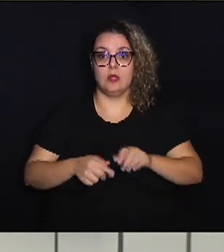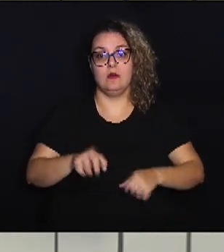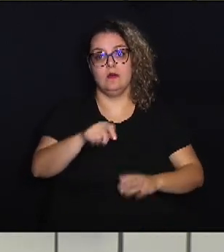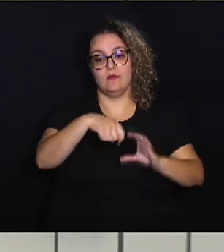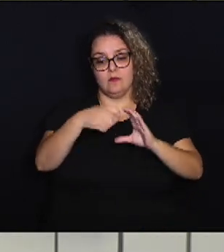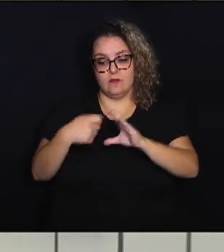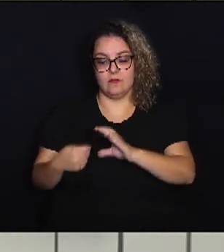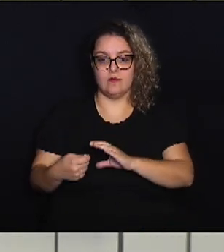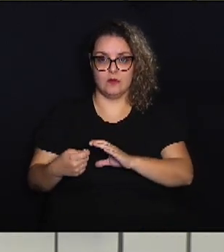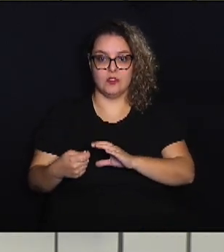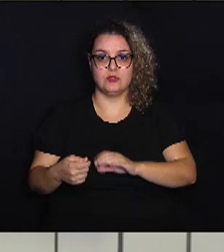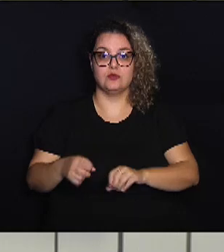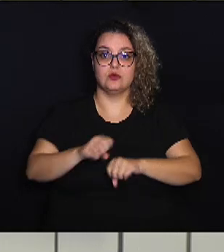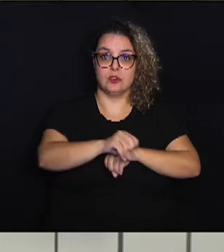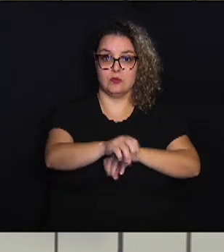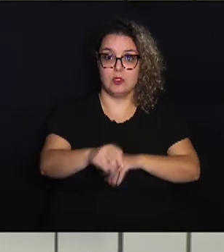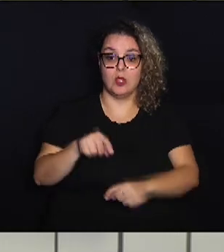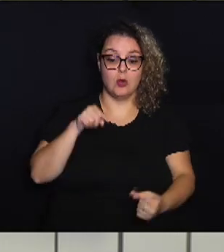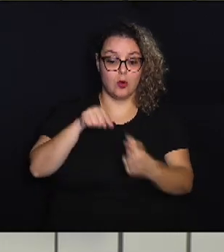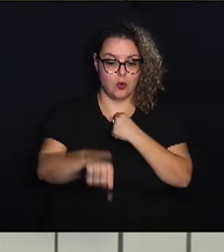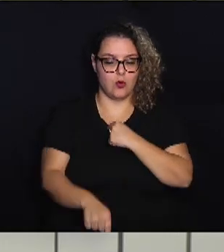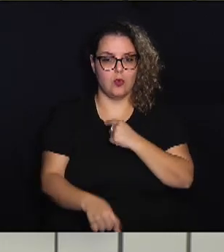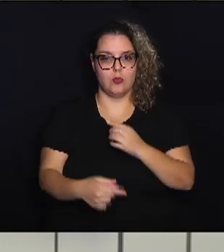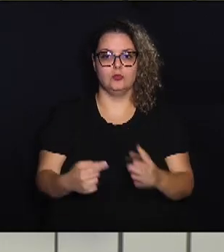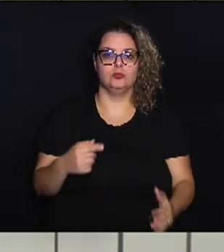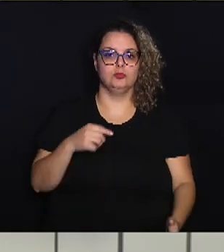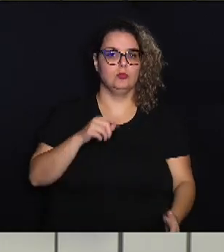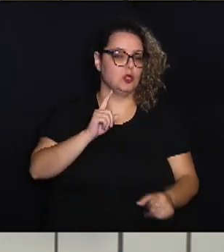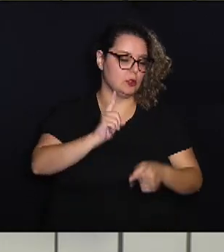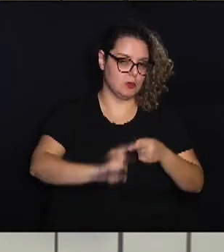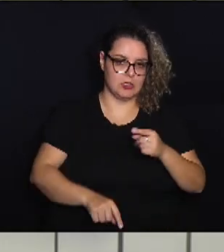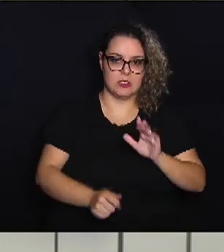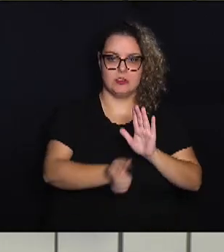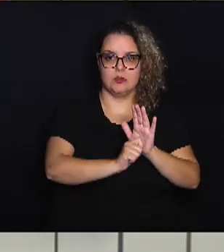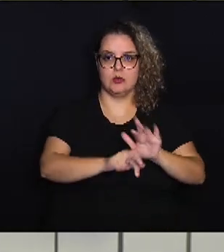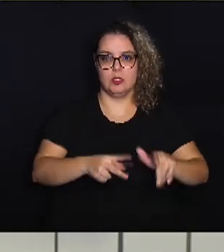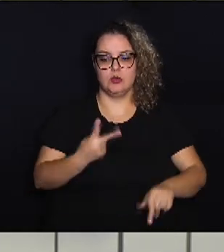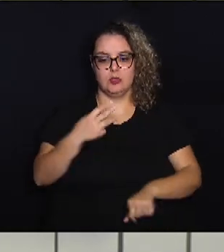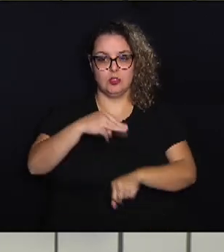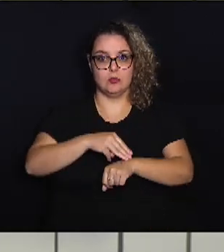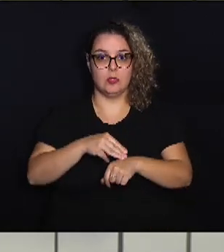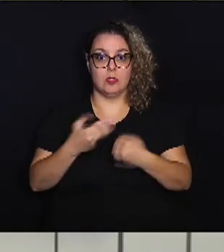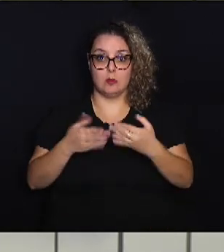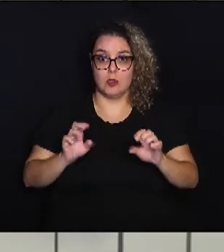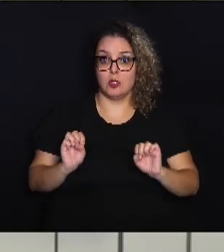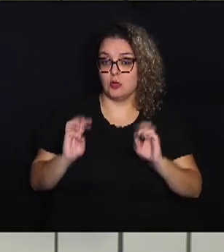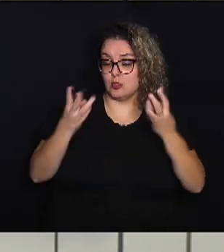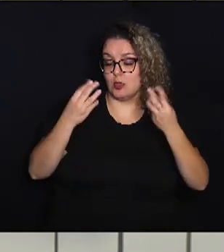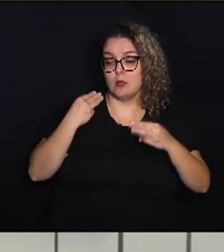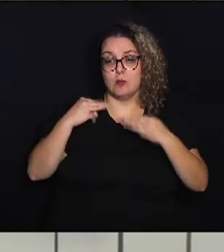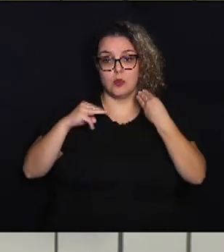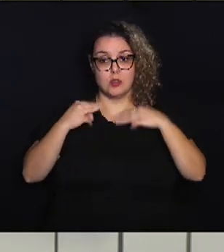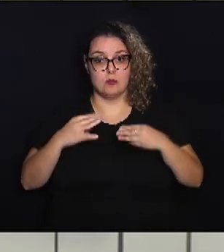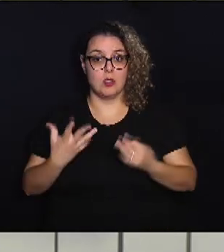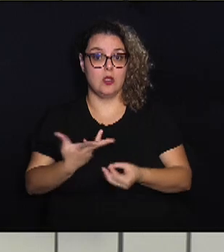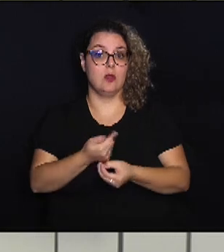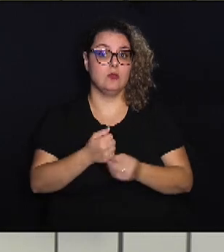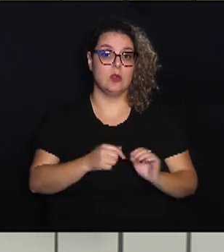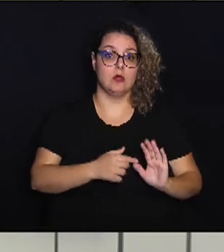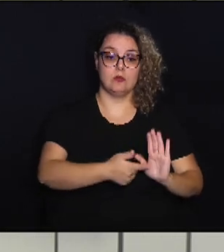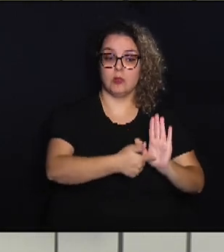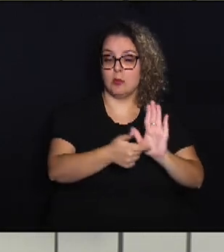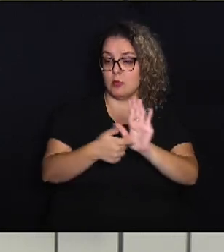antidrogas, com duração mínima de dois minutos, na abertura de shows artísticos, musicais, espetáculos